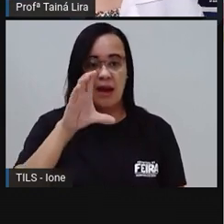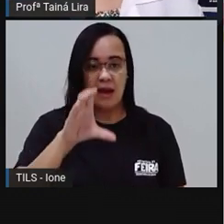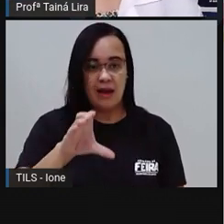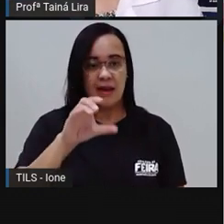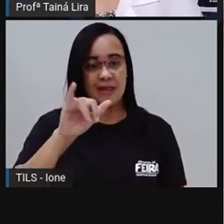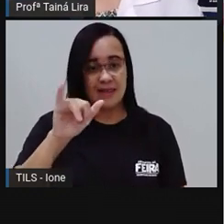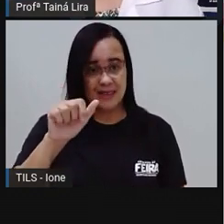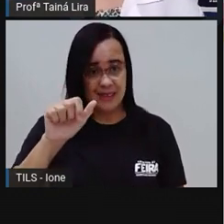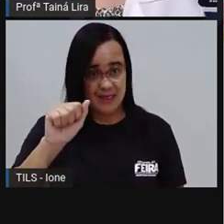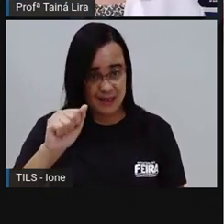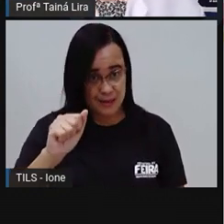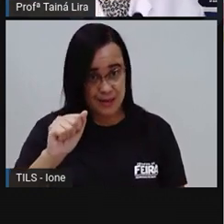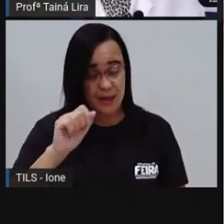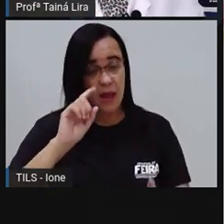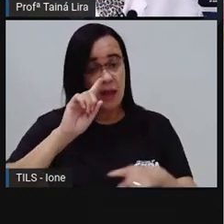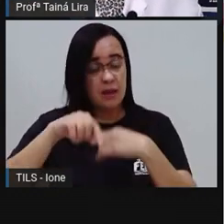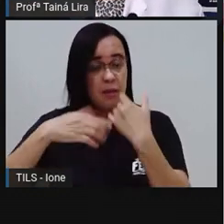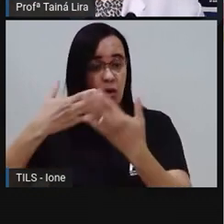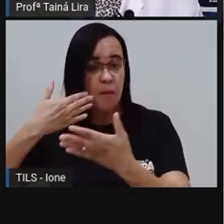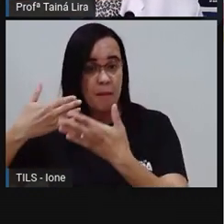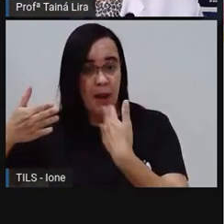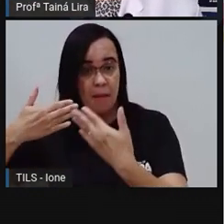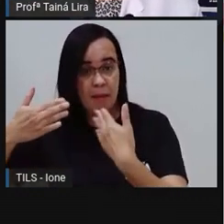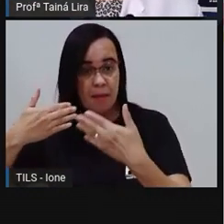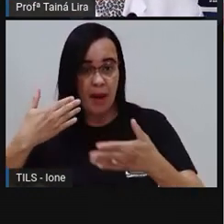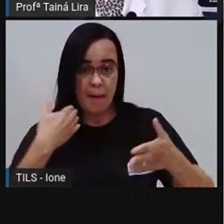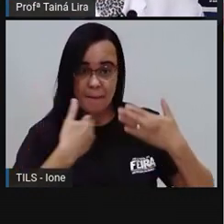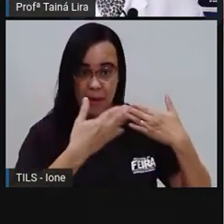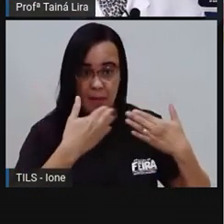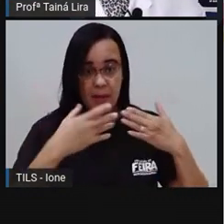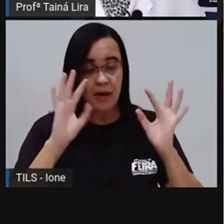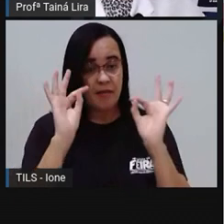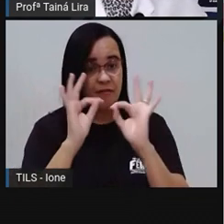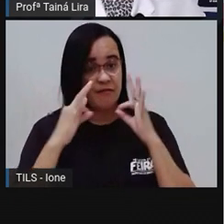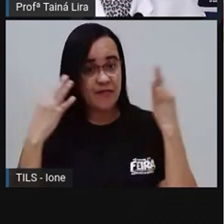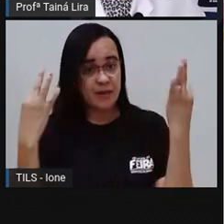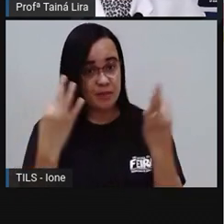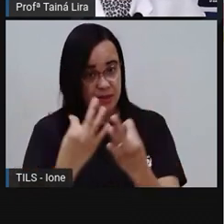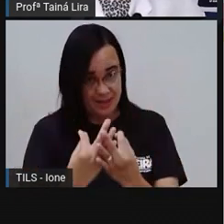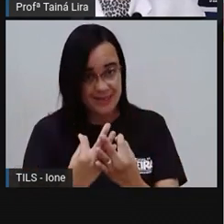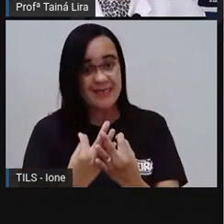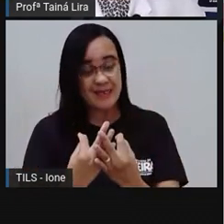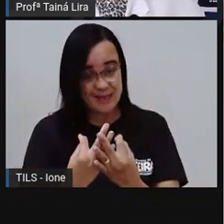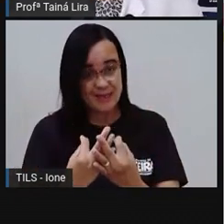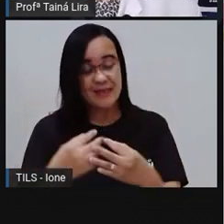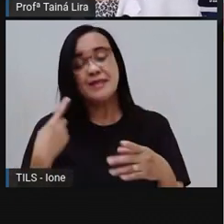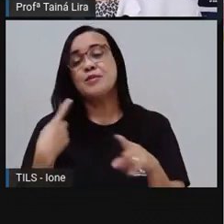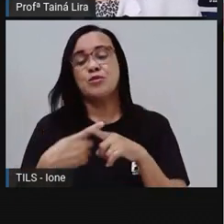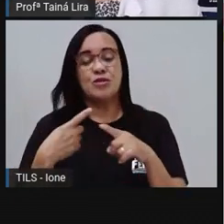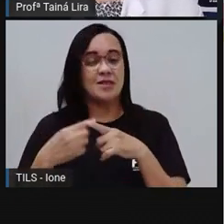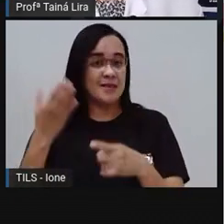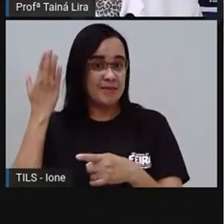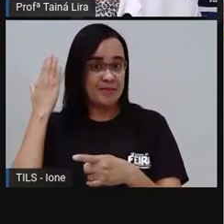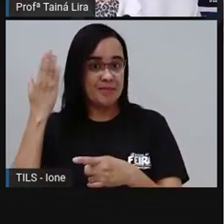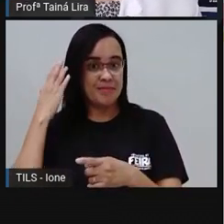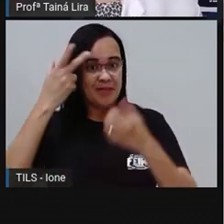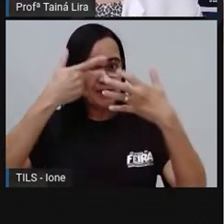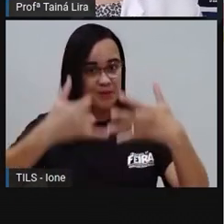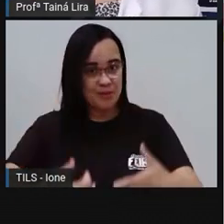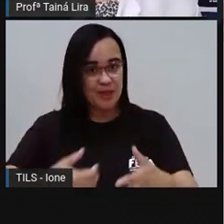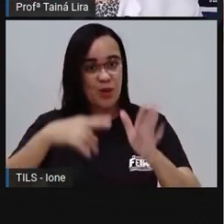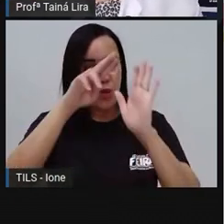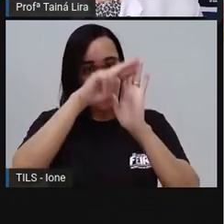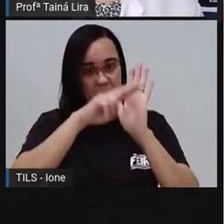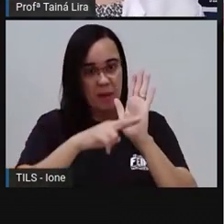conversar, né? Eu acredito que vocês já fizeram Que a PRO deixou essas orientações na última aula Não